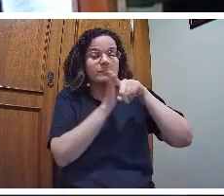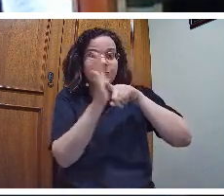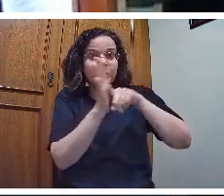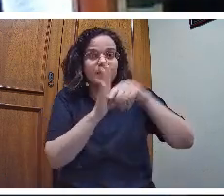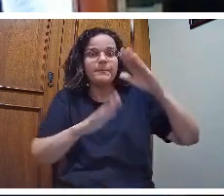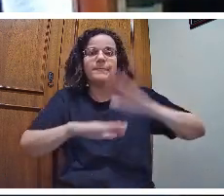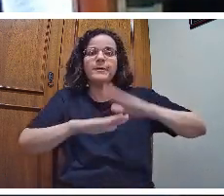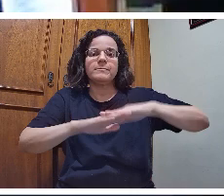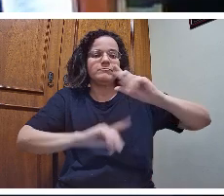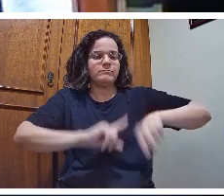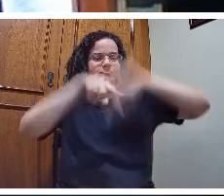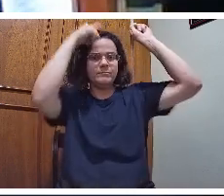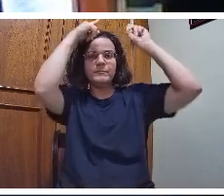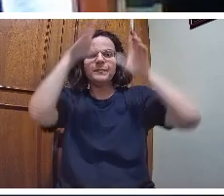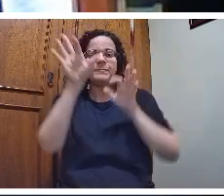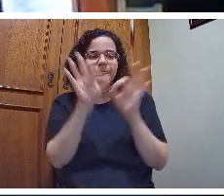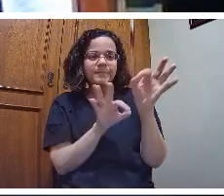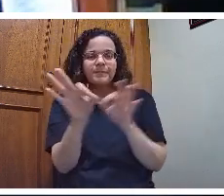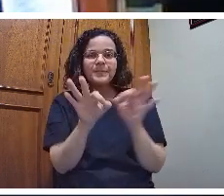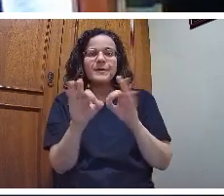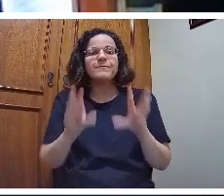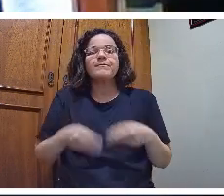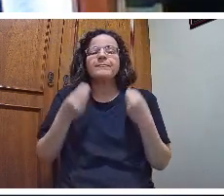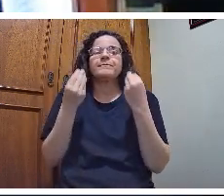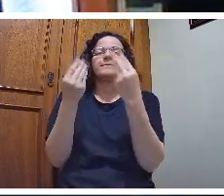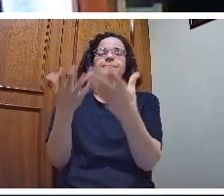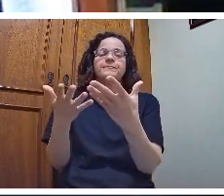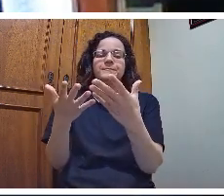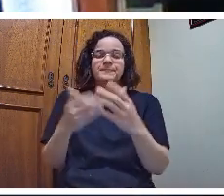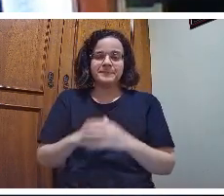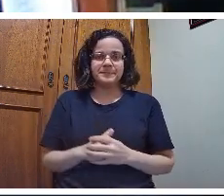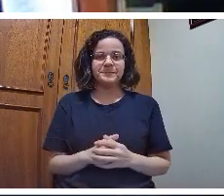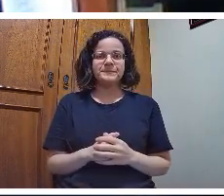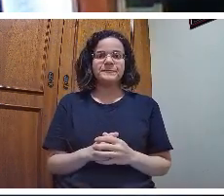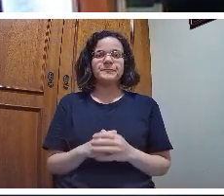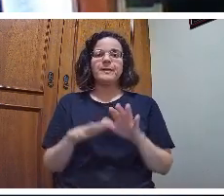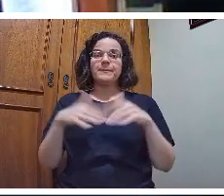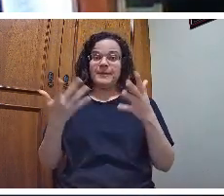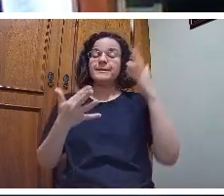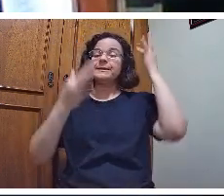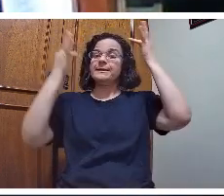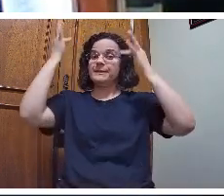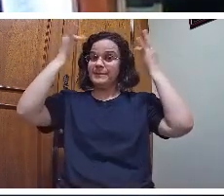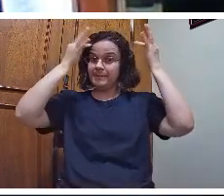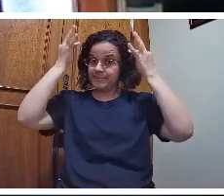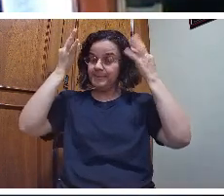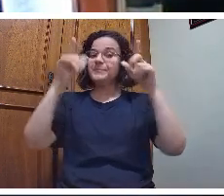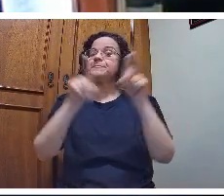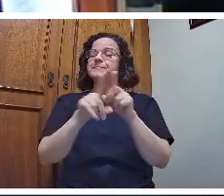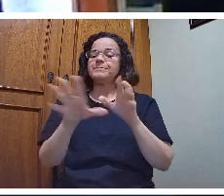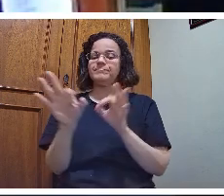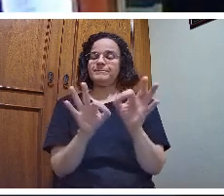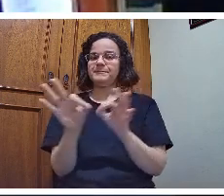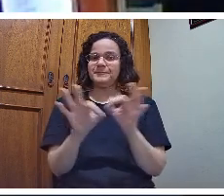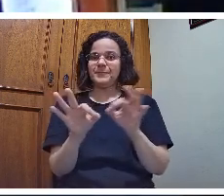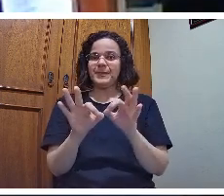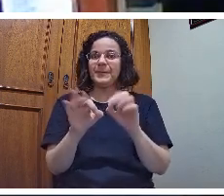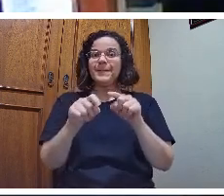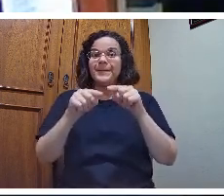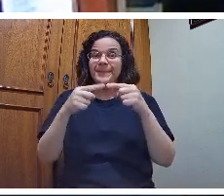científico mais desenvolvido, mais elaborado, posto à disposição. Isso na teoria e no planejamento.